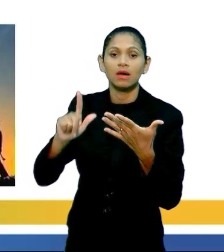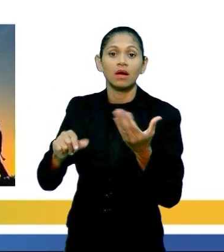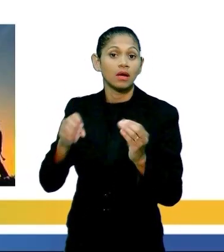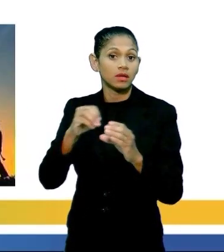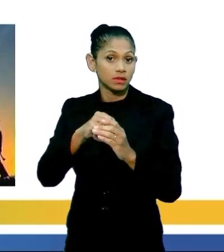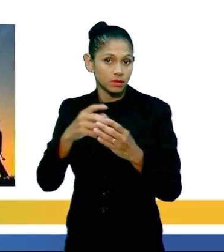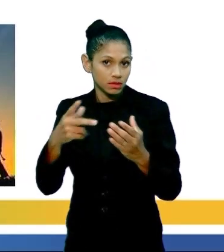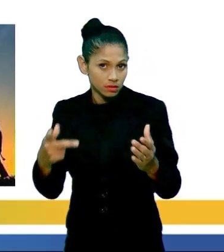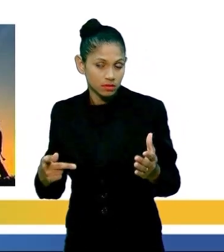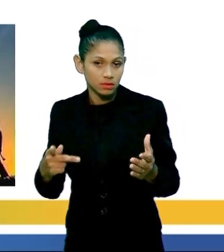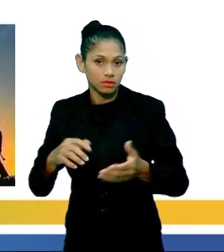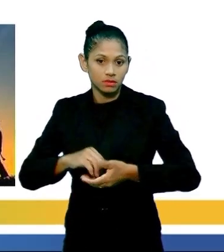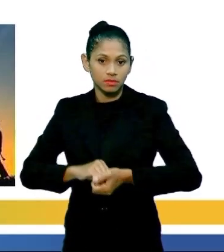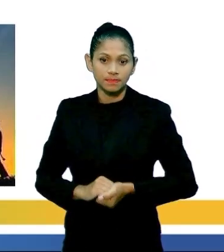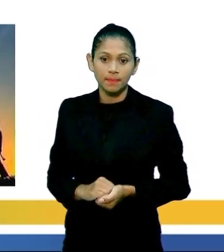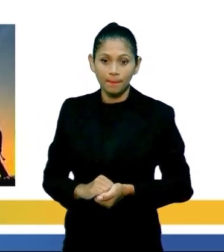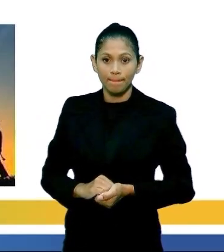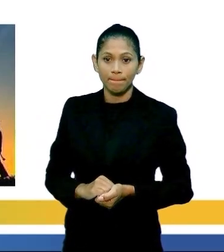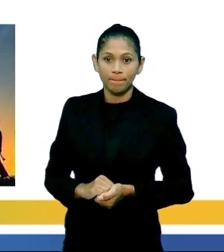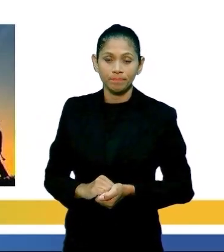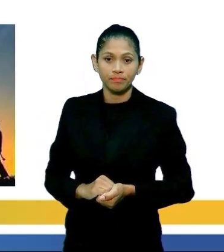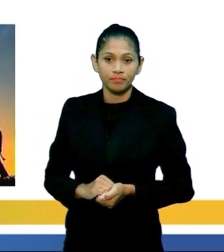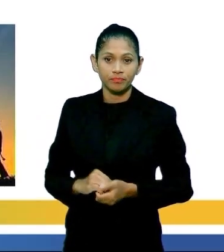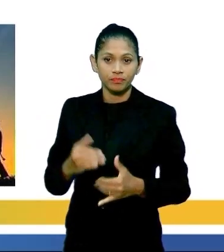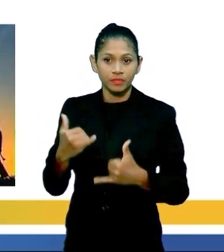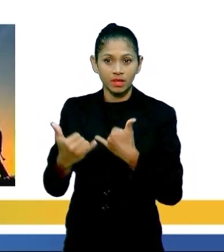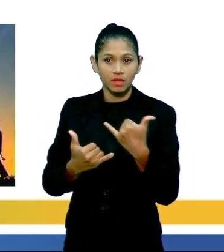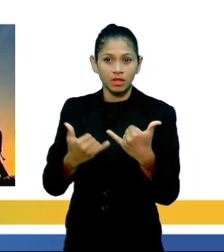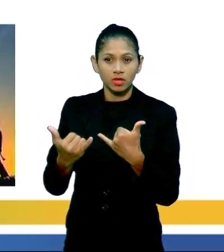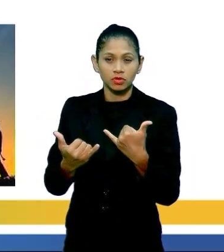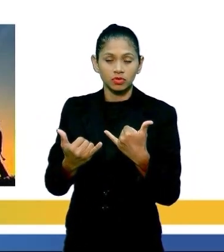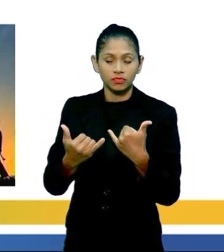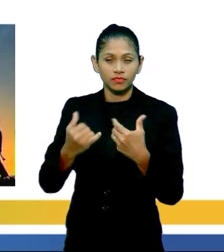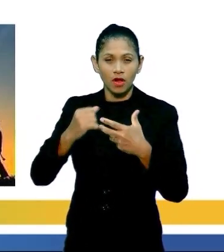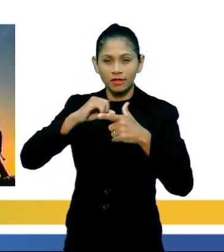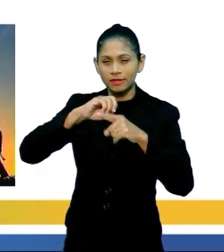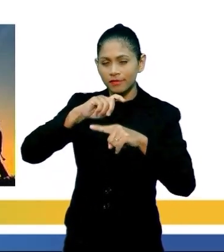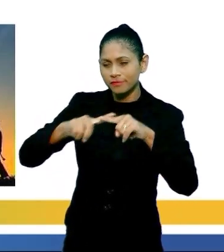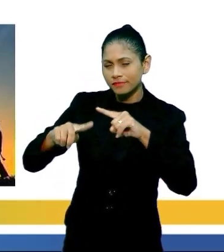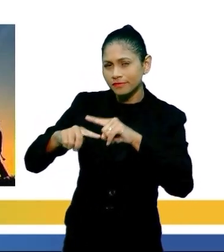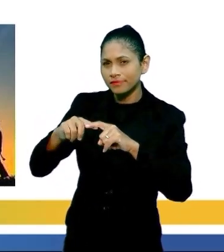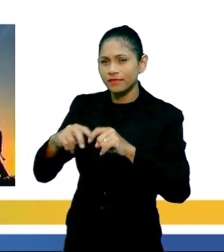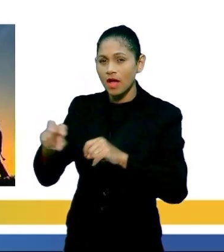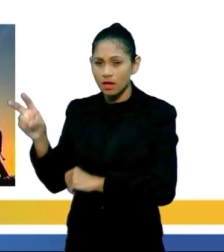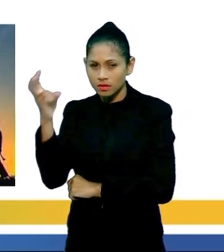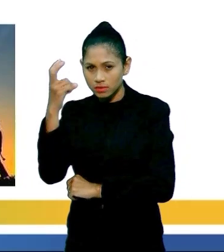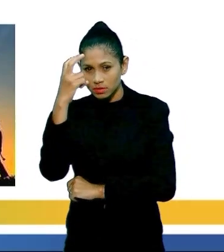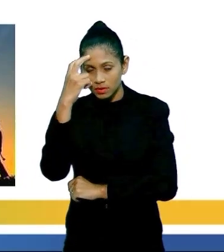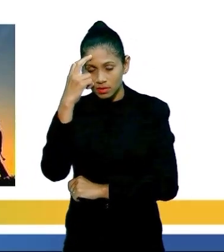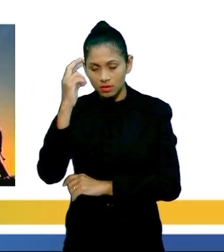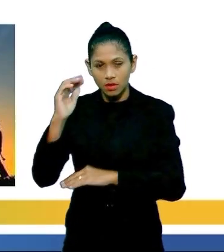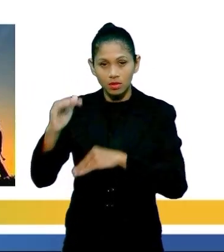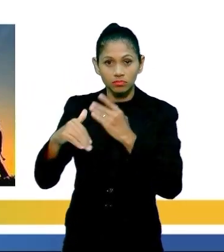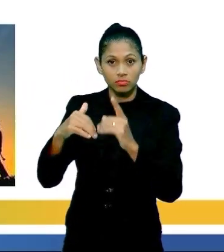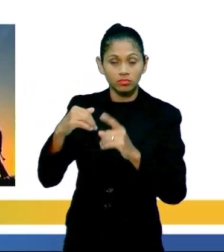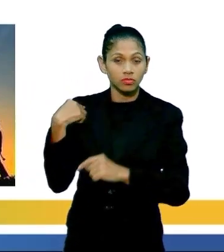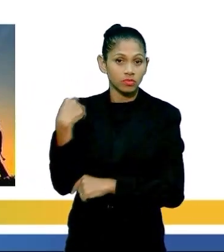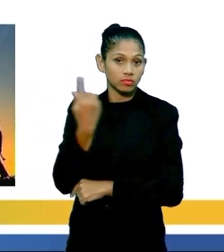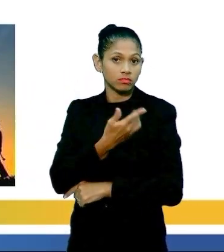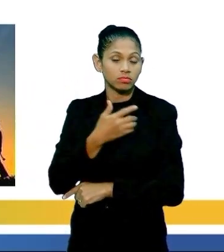cognitivo. Na atividades multiculturais, torna-se evidente, portanto, que nossa construção social está